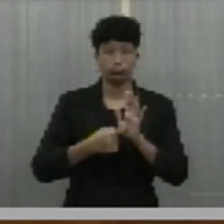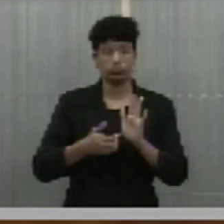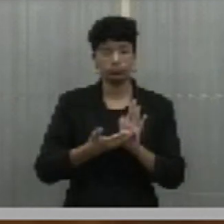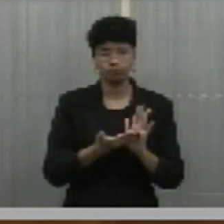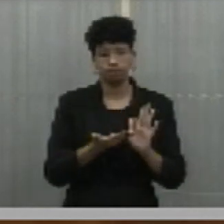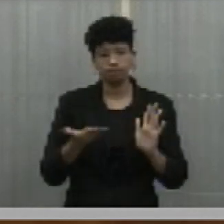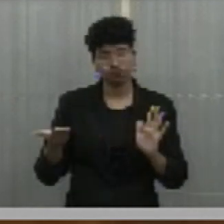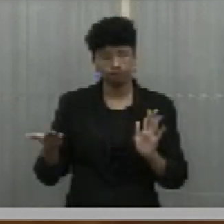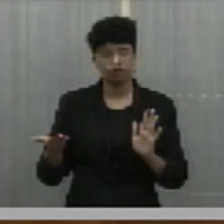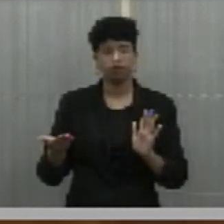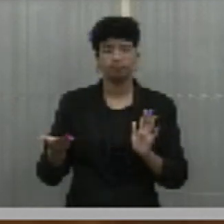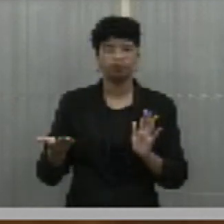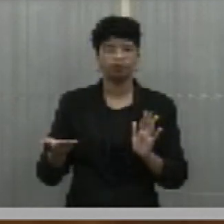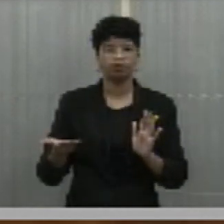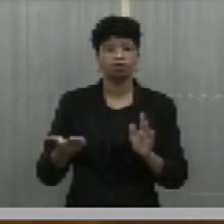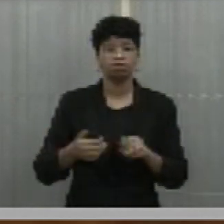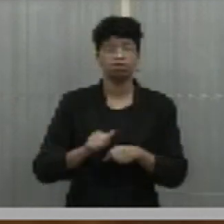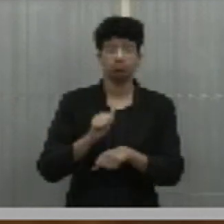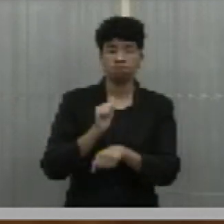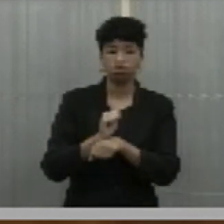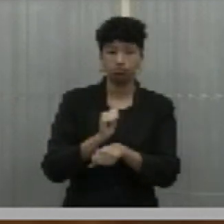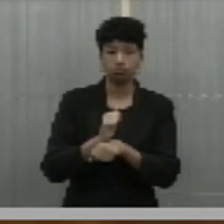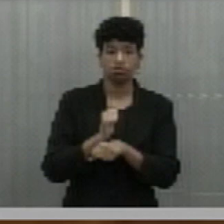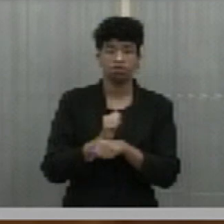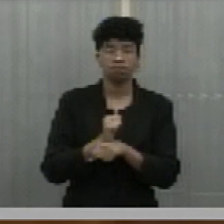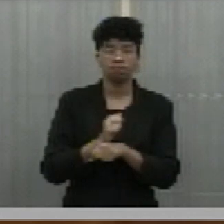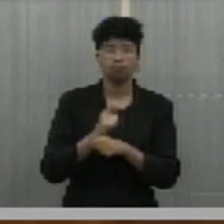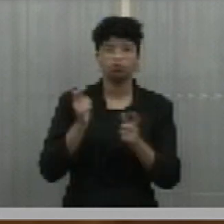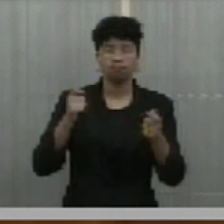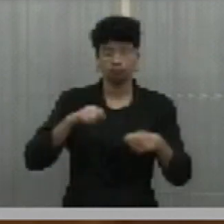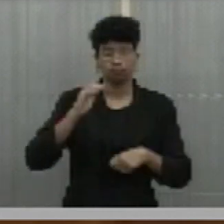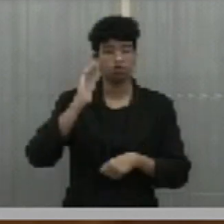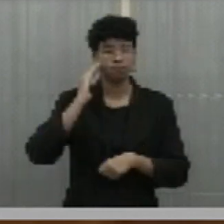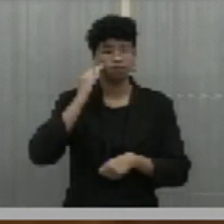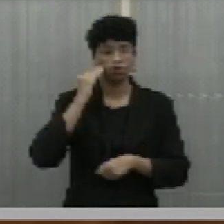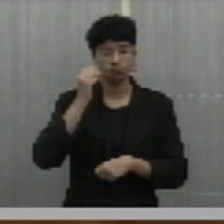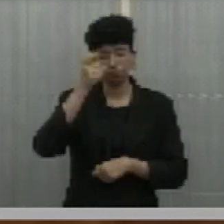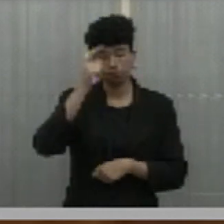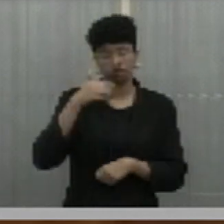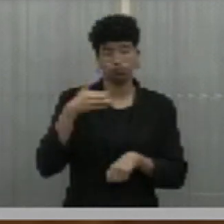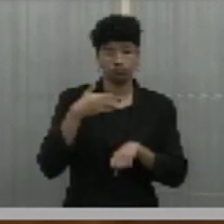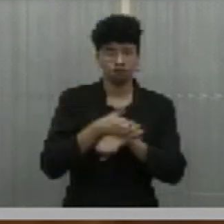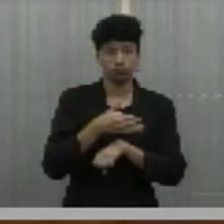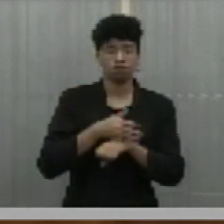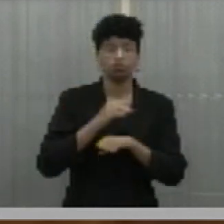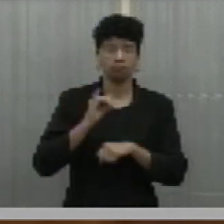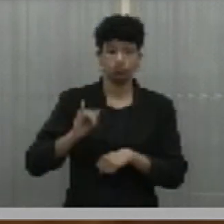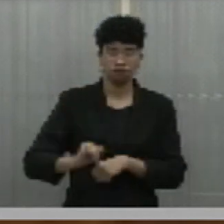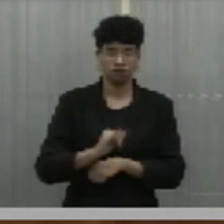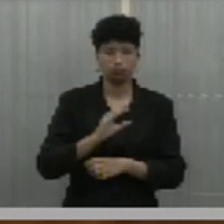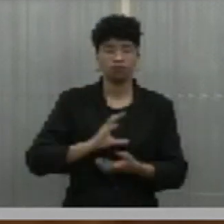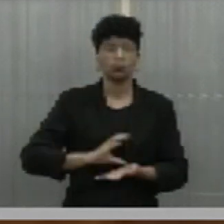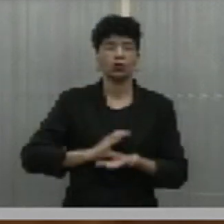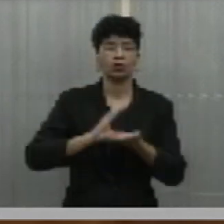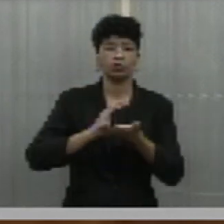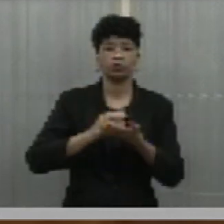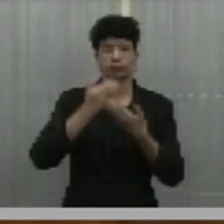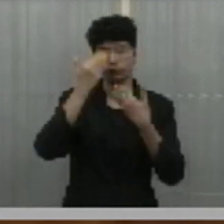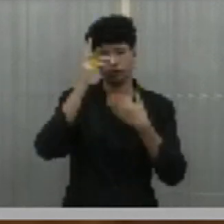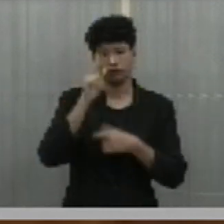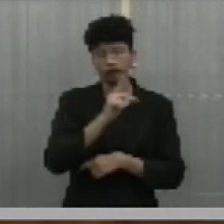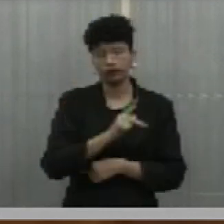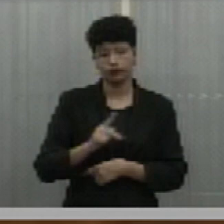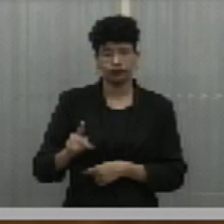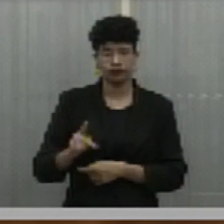vossas excelências, que espero que entendam que minha participação pode ser útil no âmbito do Conselho. Muito obrigado, senhor